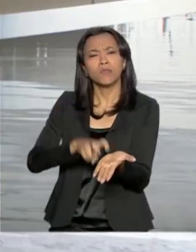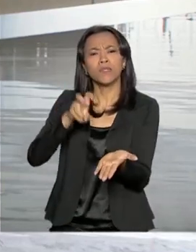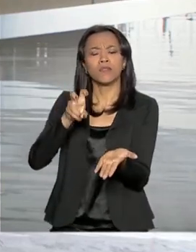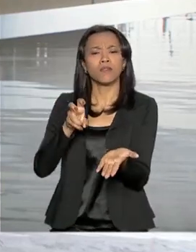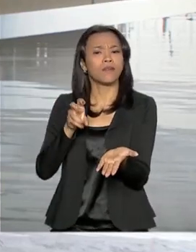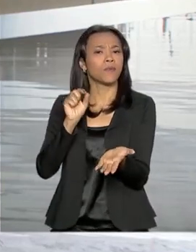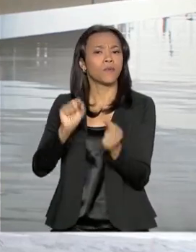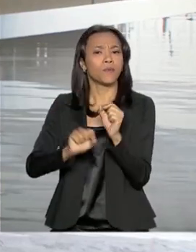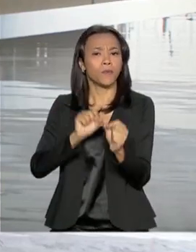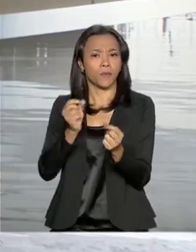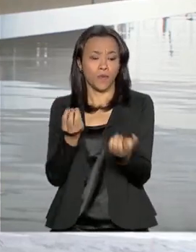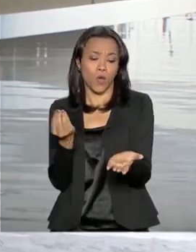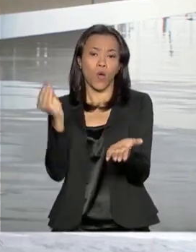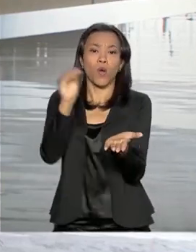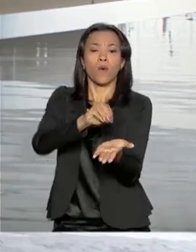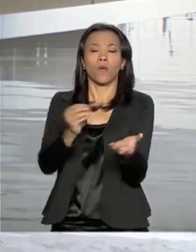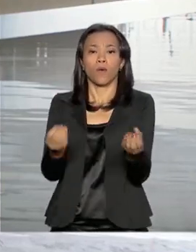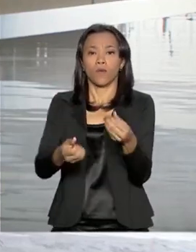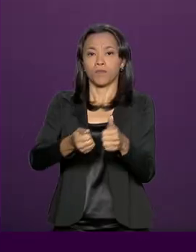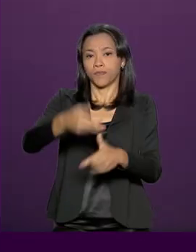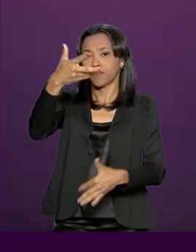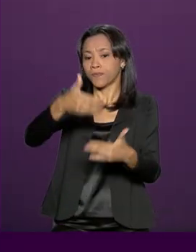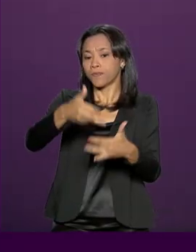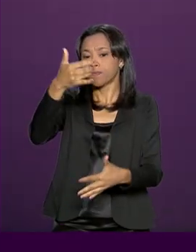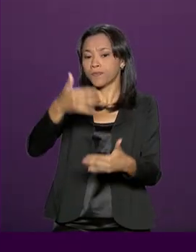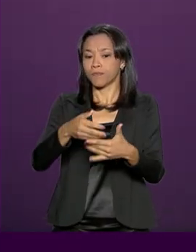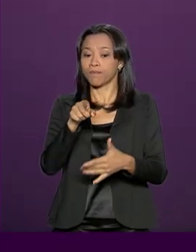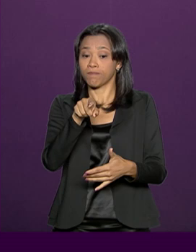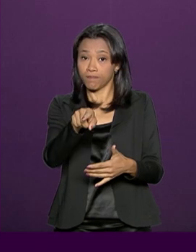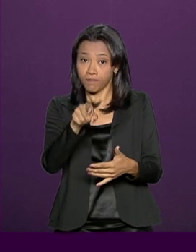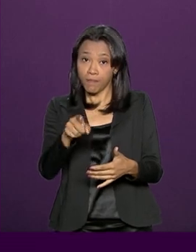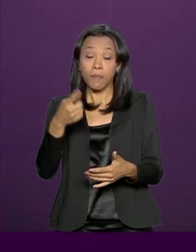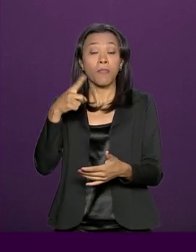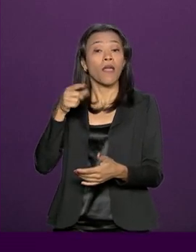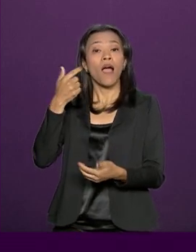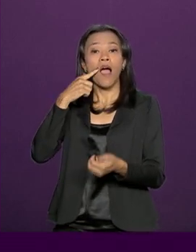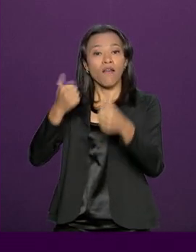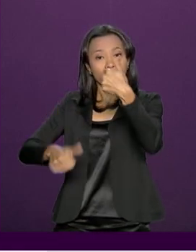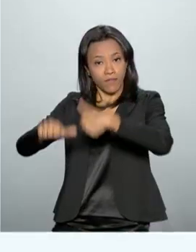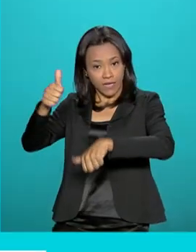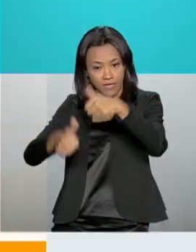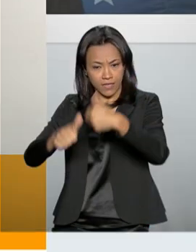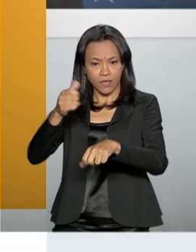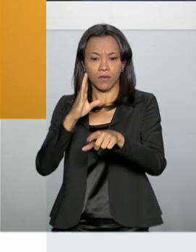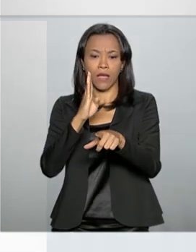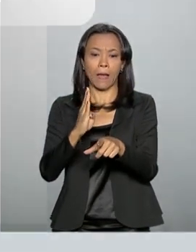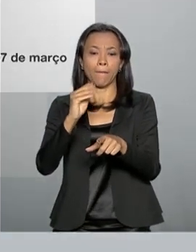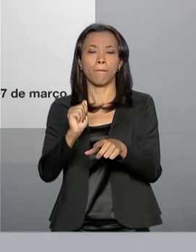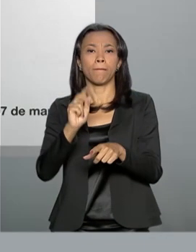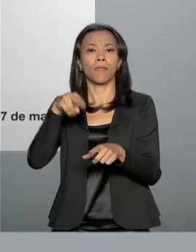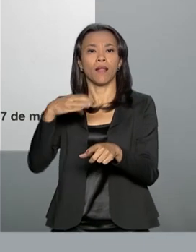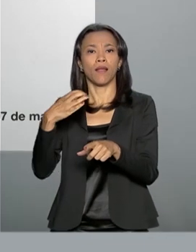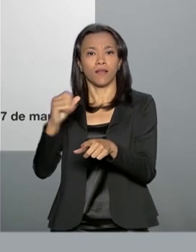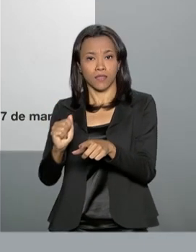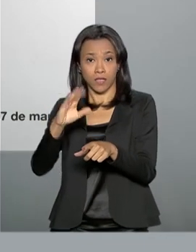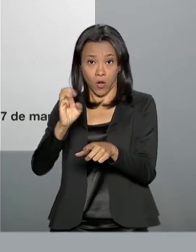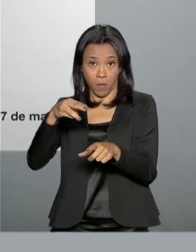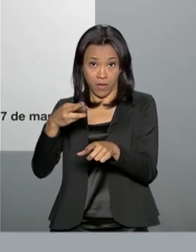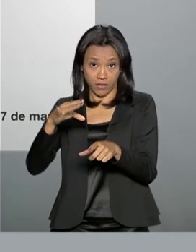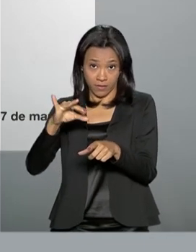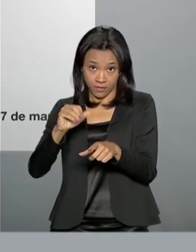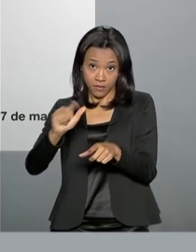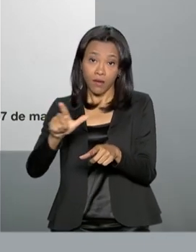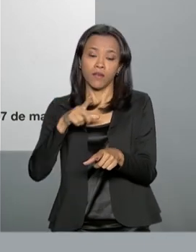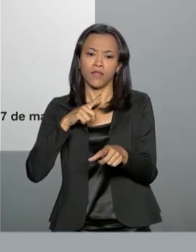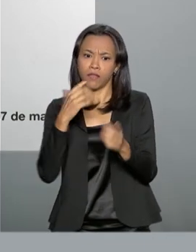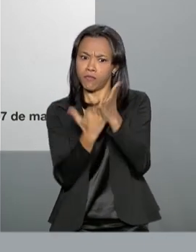Bolsonaro publicou nas redes sociais o resultado da balança comercial brasileira, que fechou o mês de fevereiro com